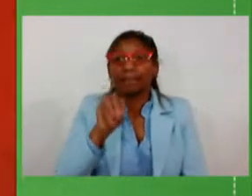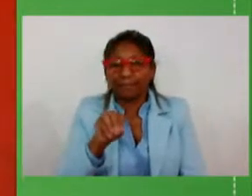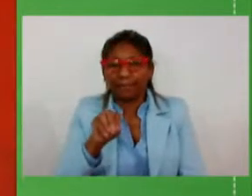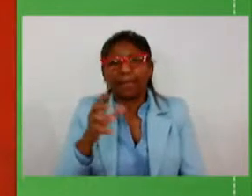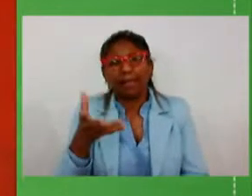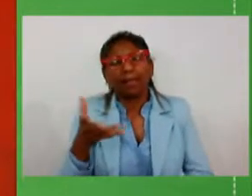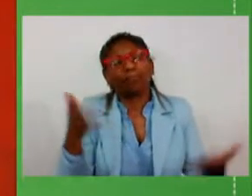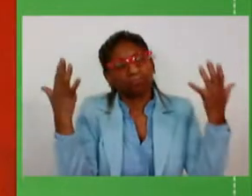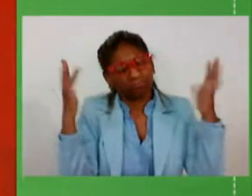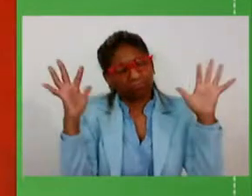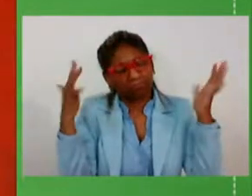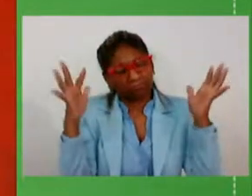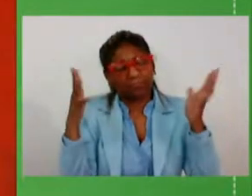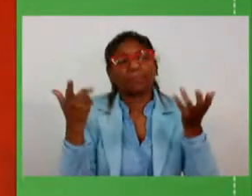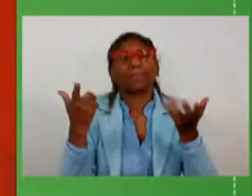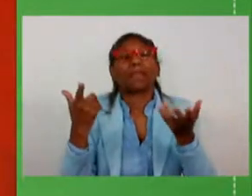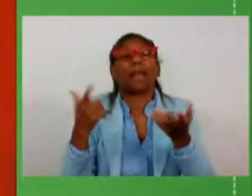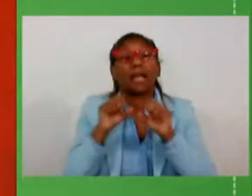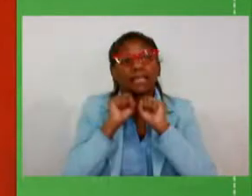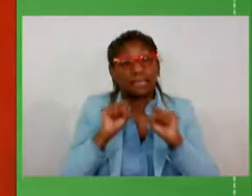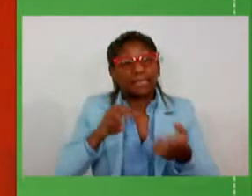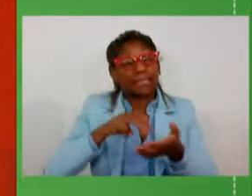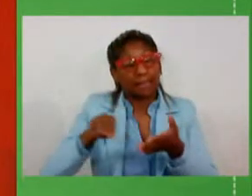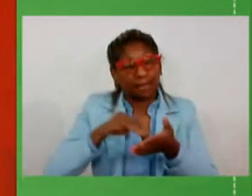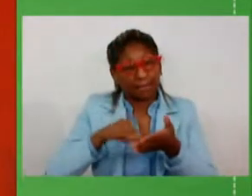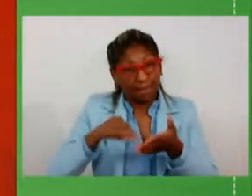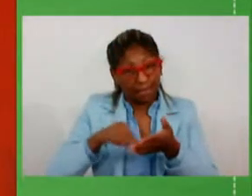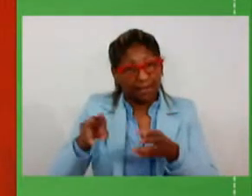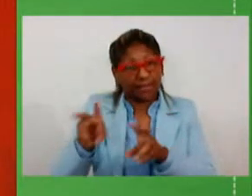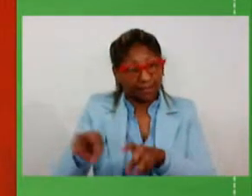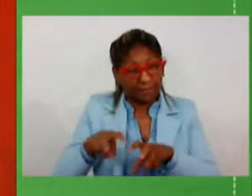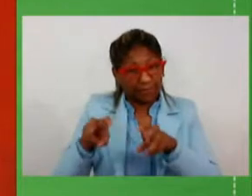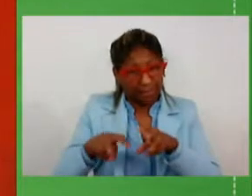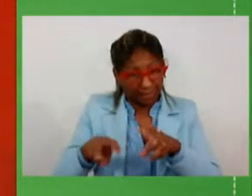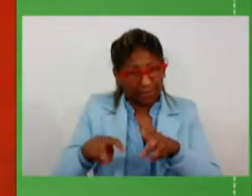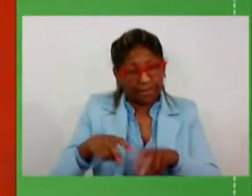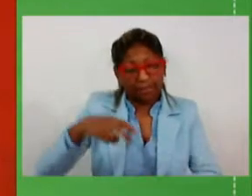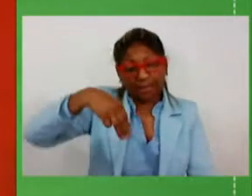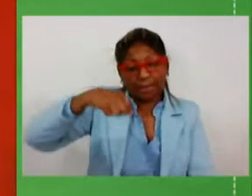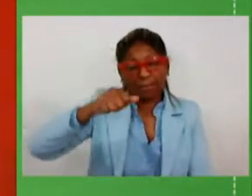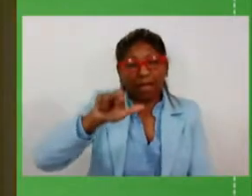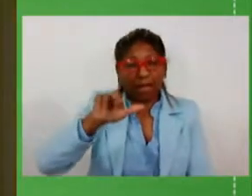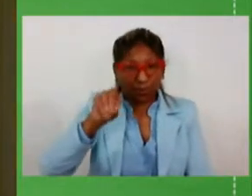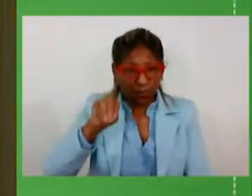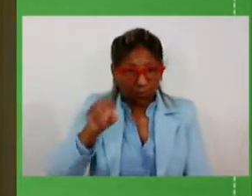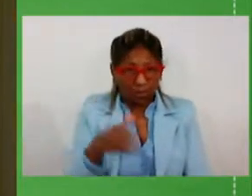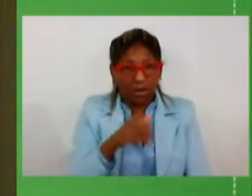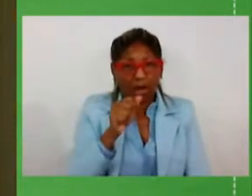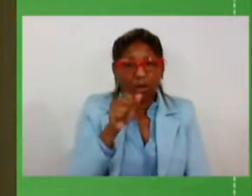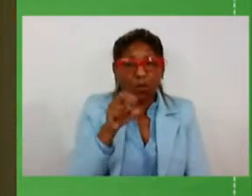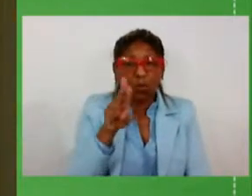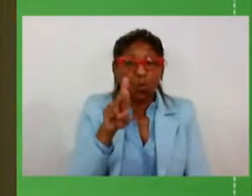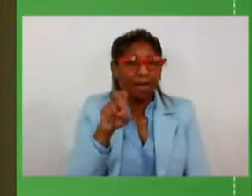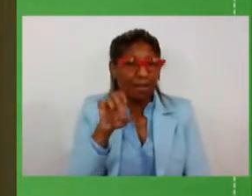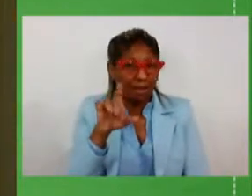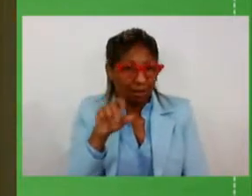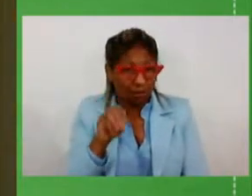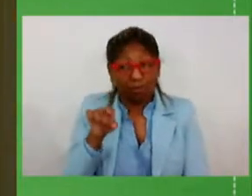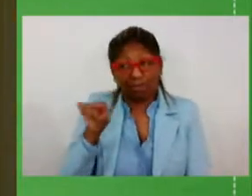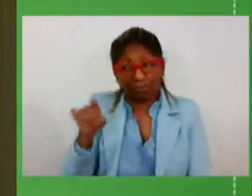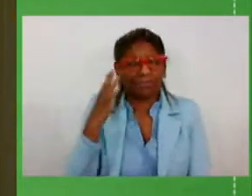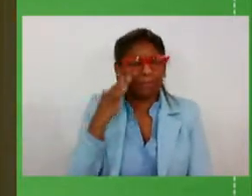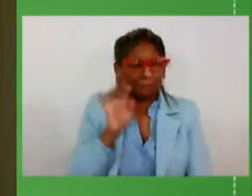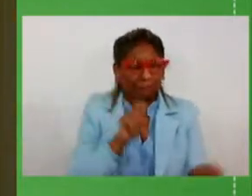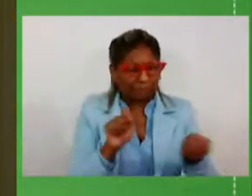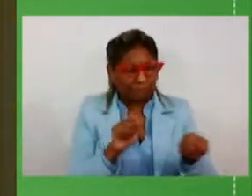da Fazenda secretário Marco Aurélio Cardoso porque é desta ação que enfrenta a despesa que também trabalha